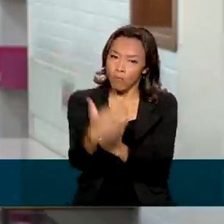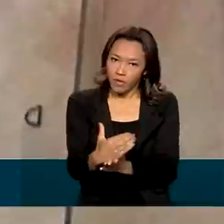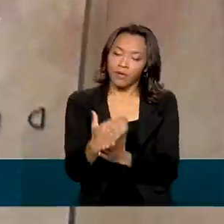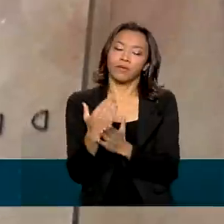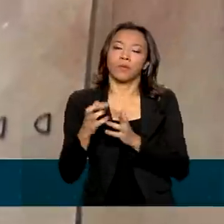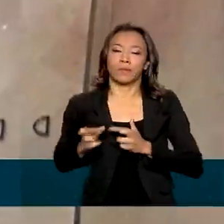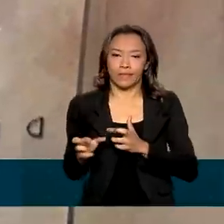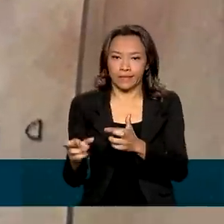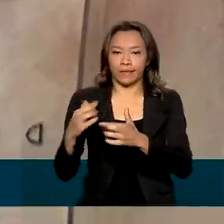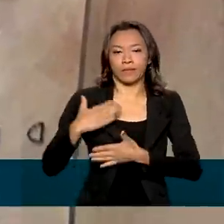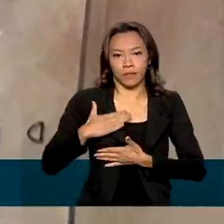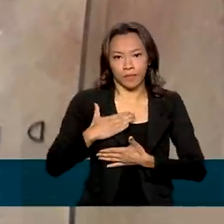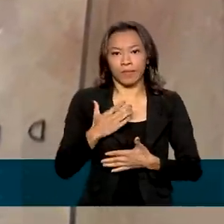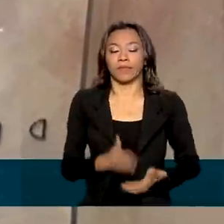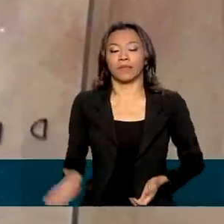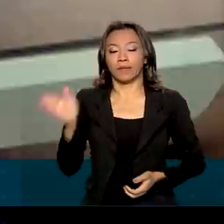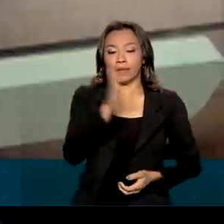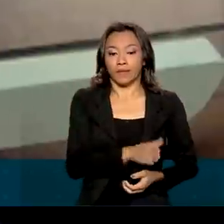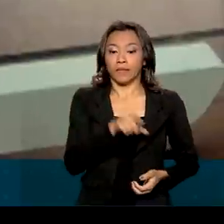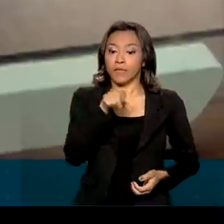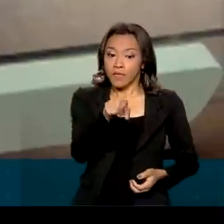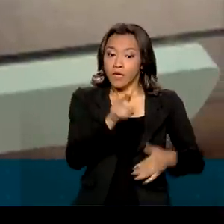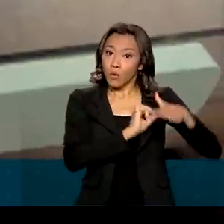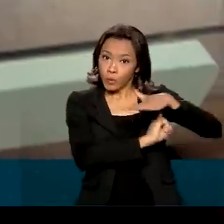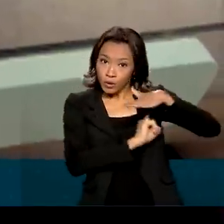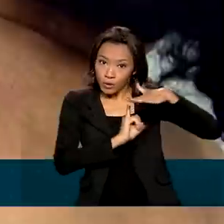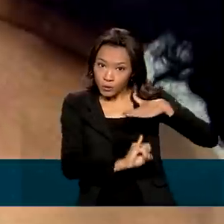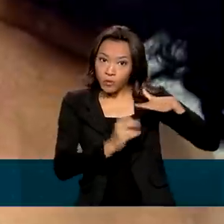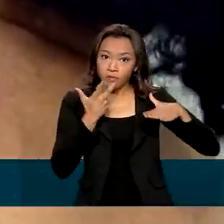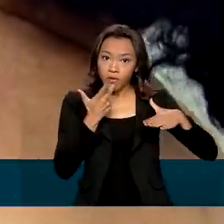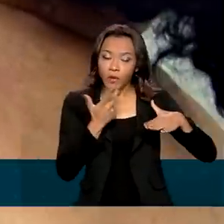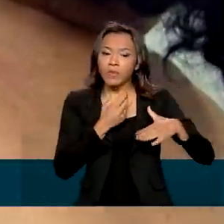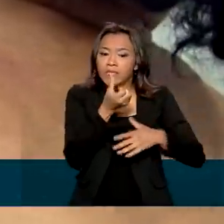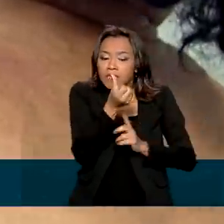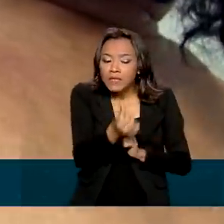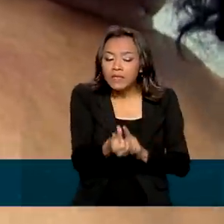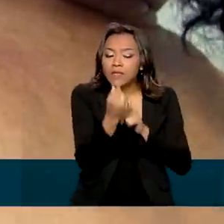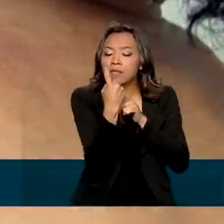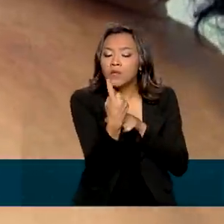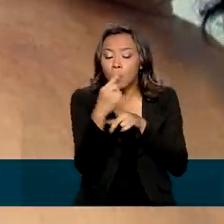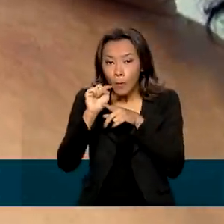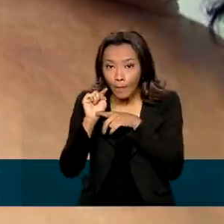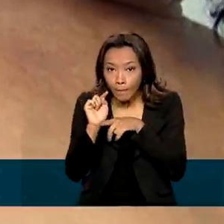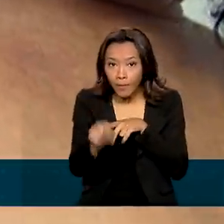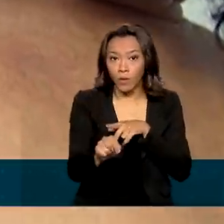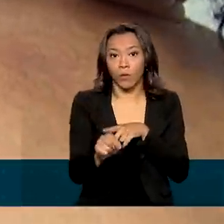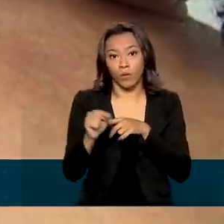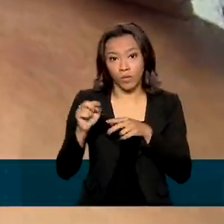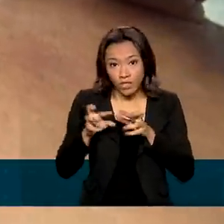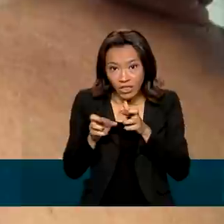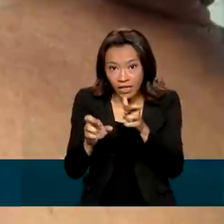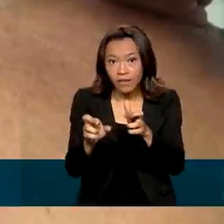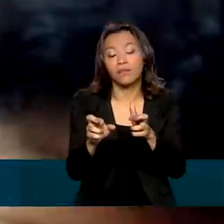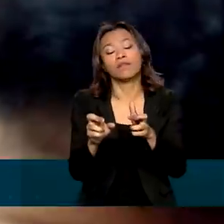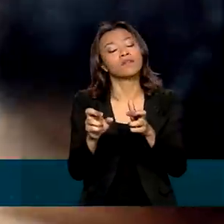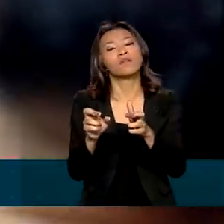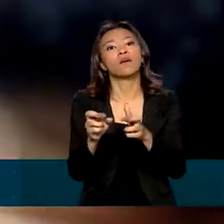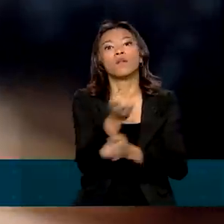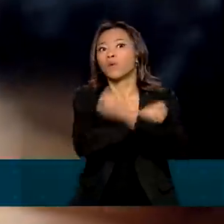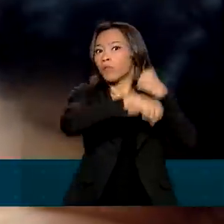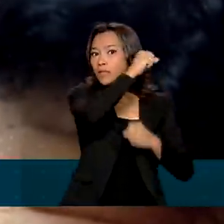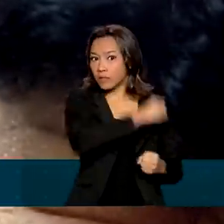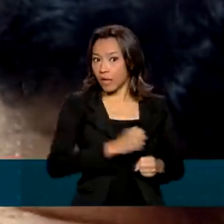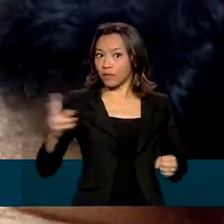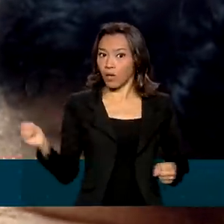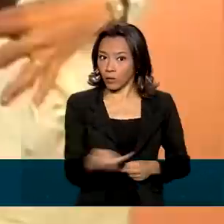mama. Ainda de acordo com o Inca, dos mais de 61 mil casos de câncer de mama no país, no ano passado, cerca